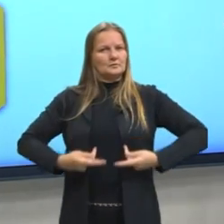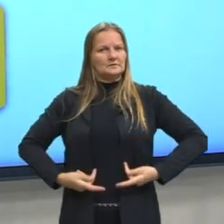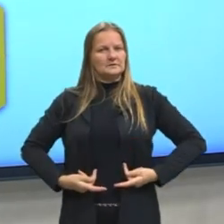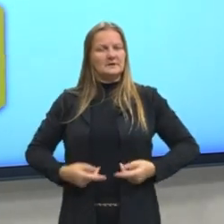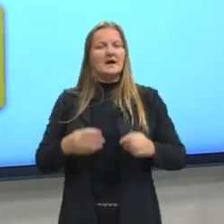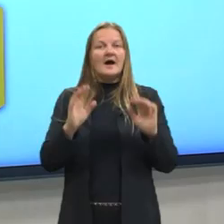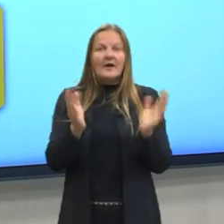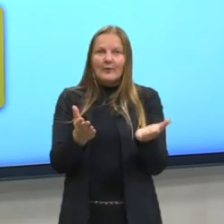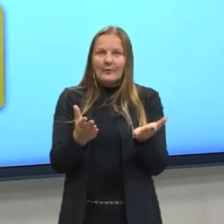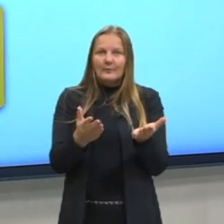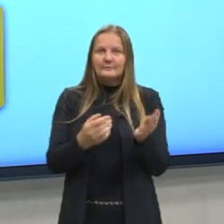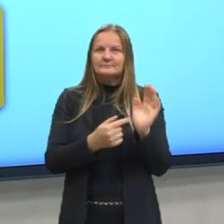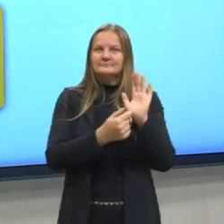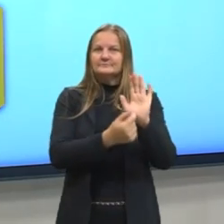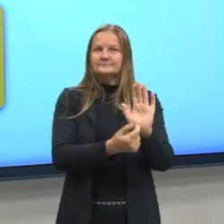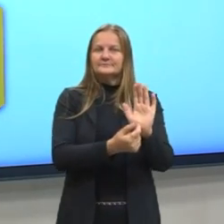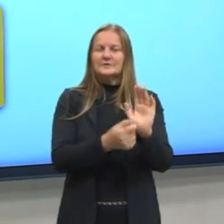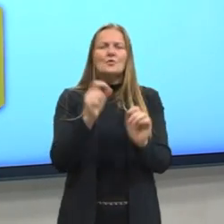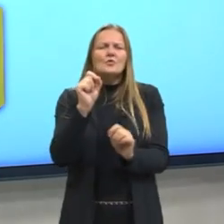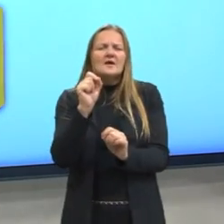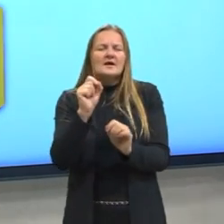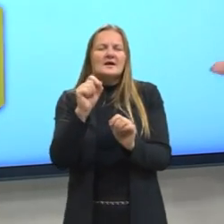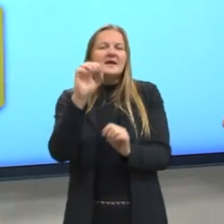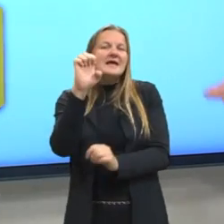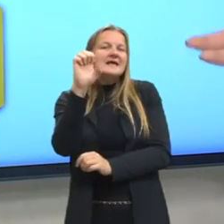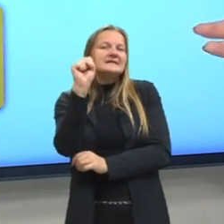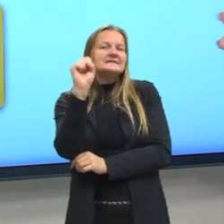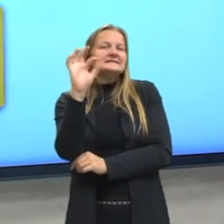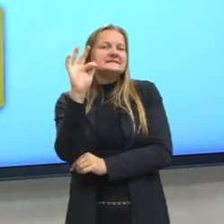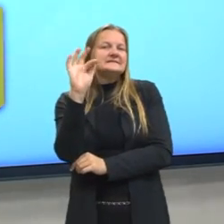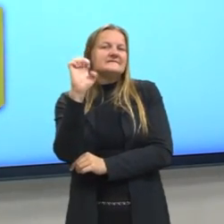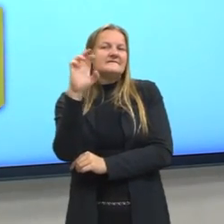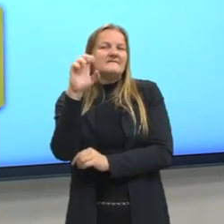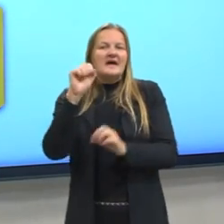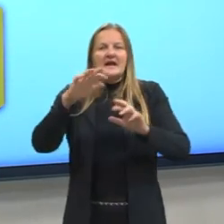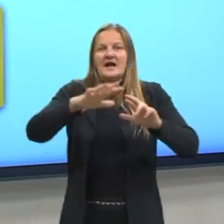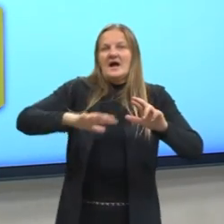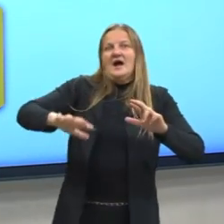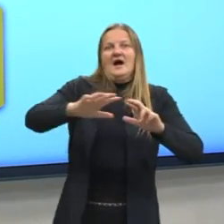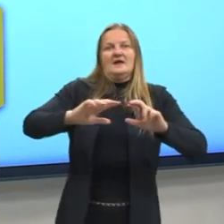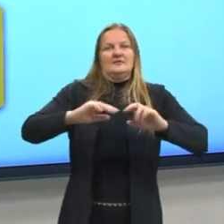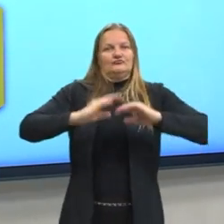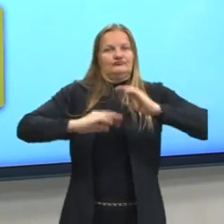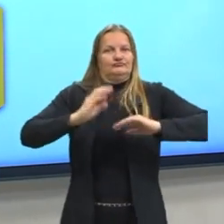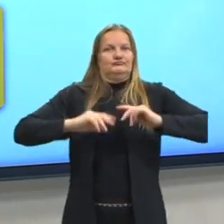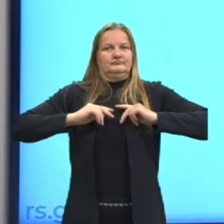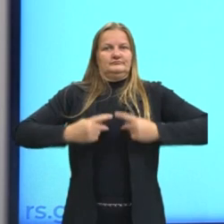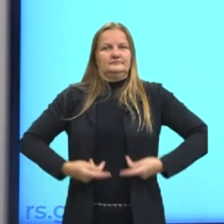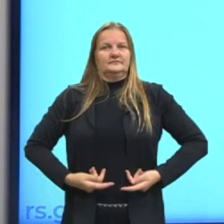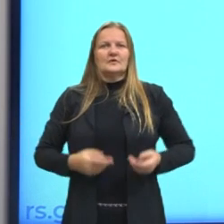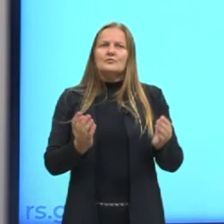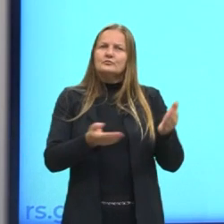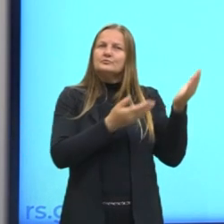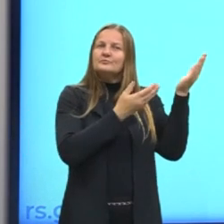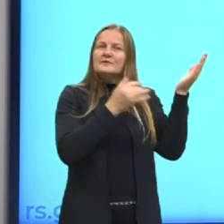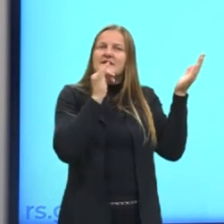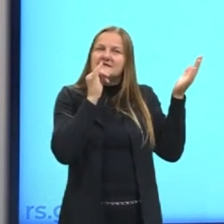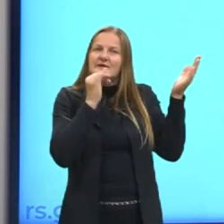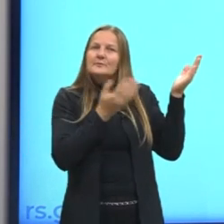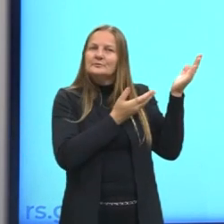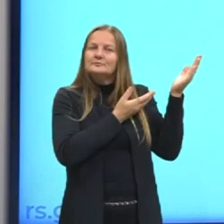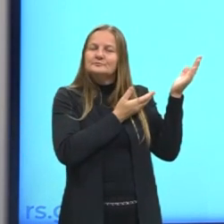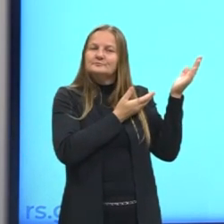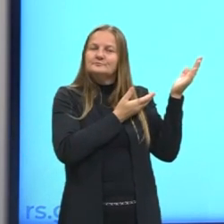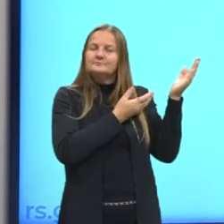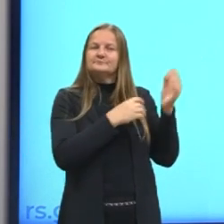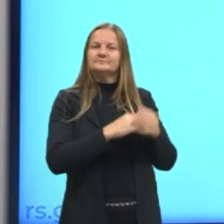Pois bem, o que é uma esfera da atividade humana? O que é isso? Aqui eu trouxe alguns exemplos de